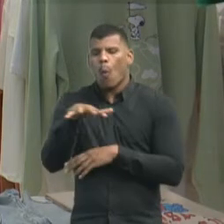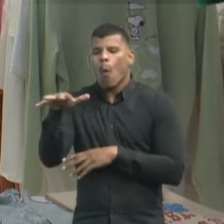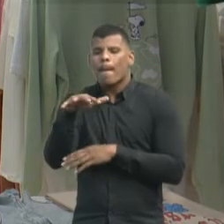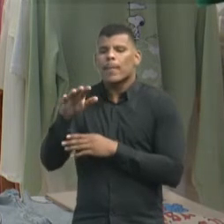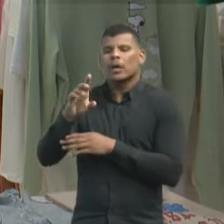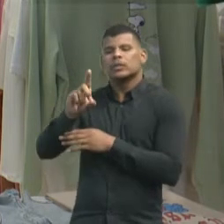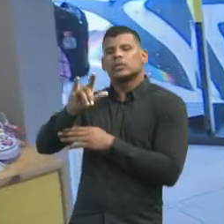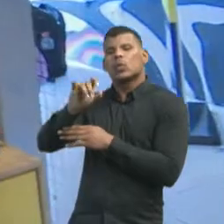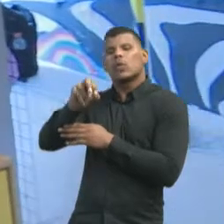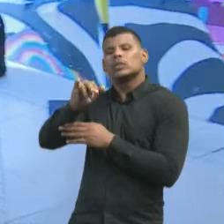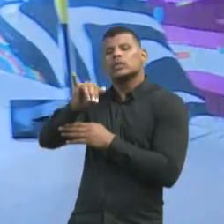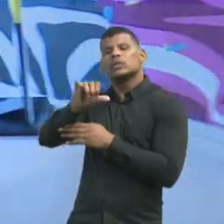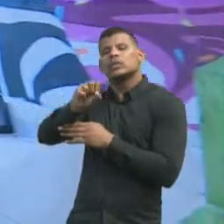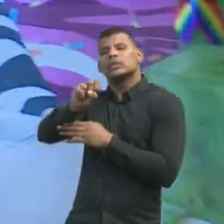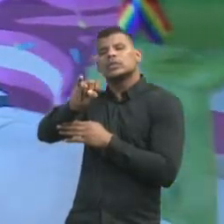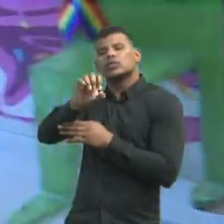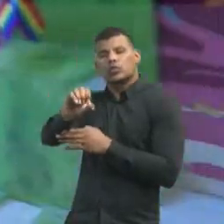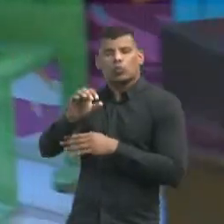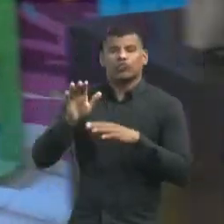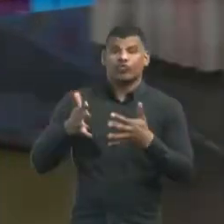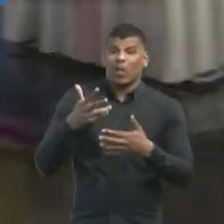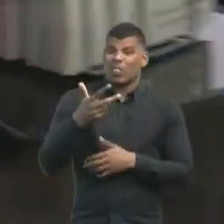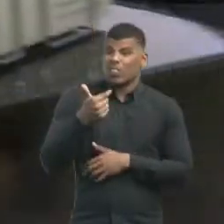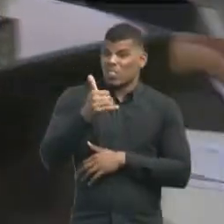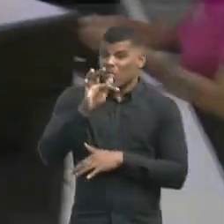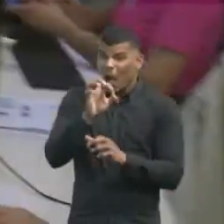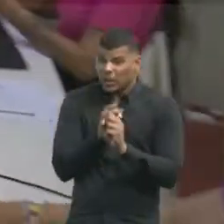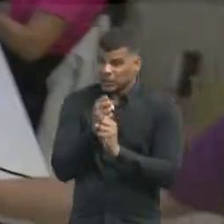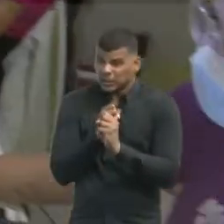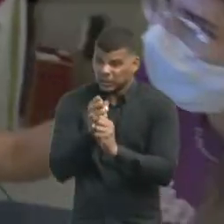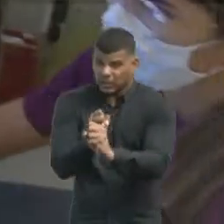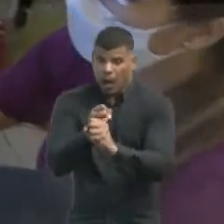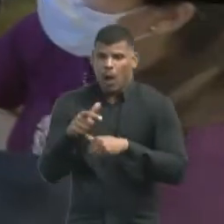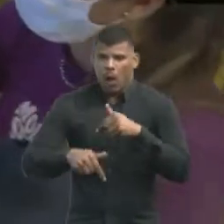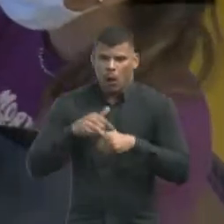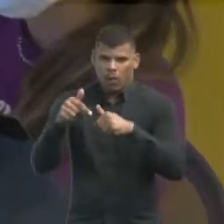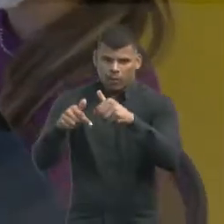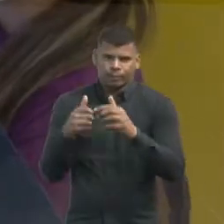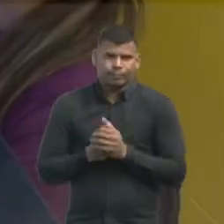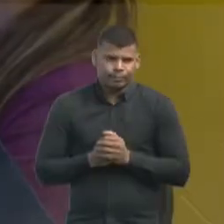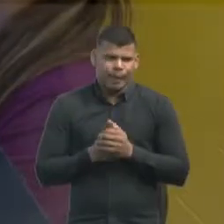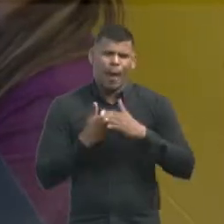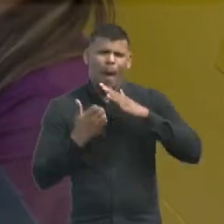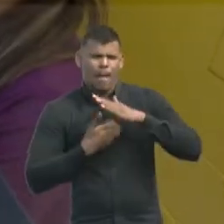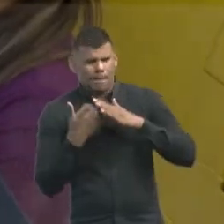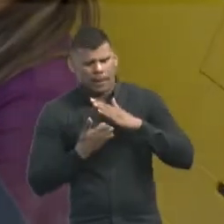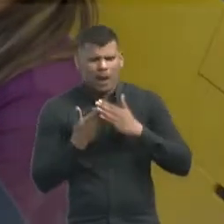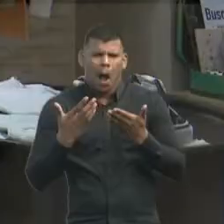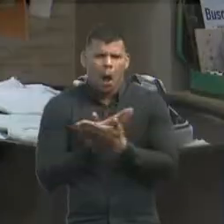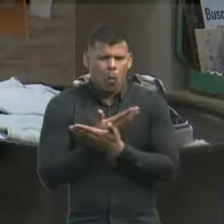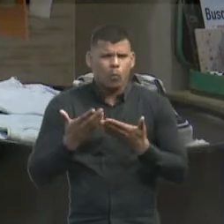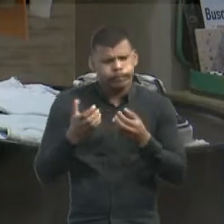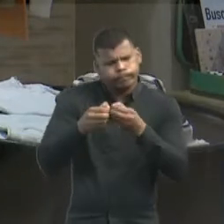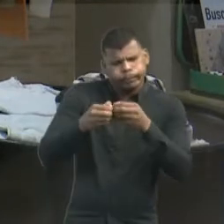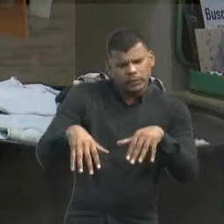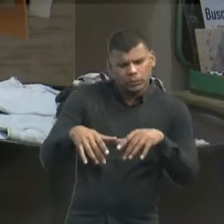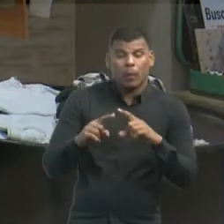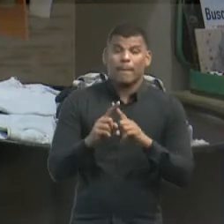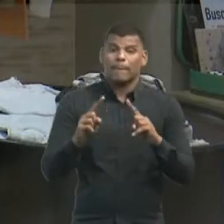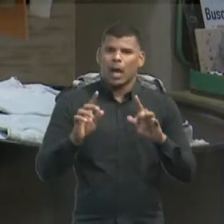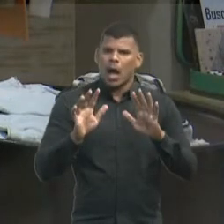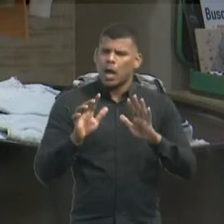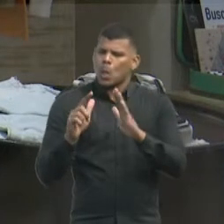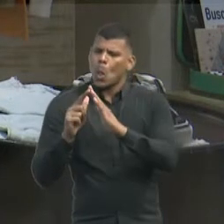10 anos no mercado. Apesar de muitas empresas terem sido prejudicadas na pandemia, eles driblaram as